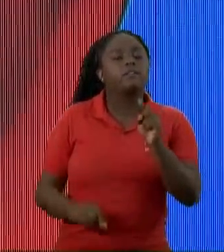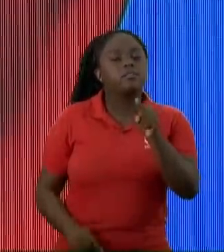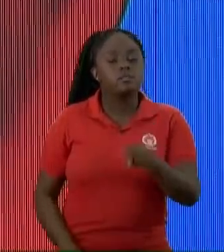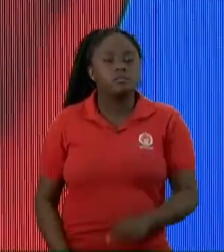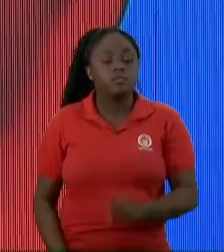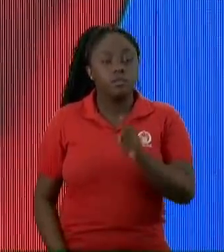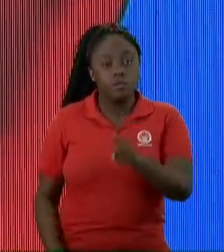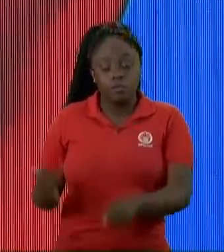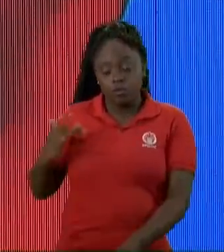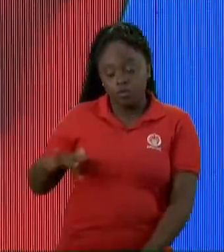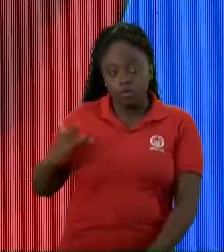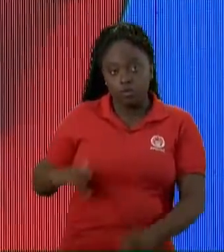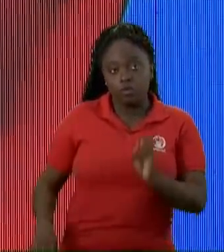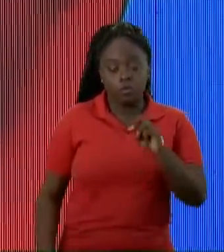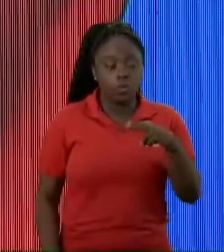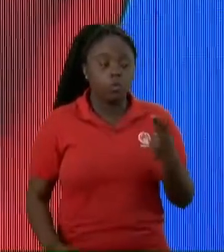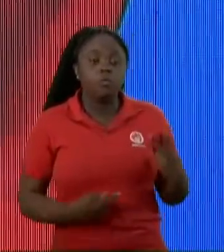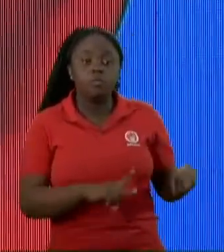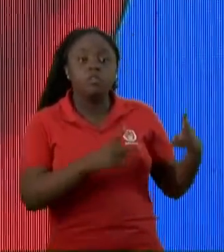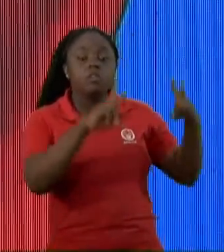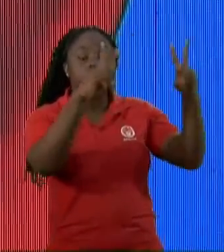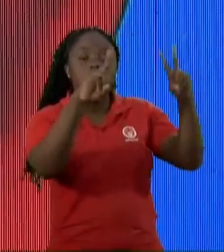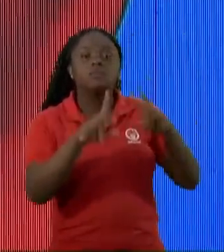Vítima Ou vitorioso?